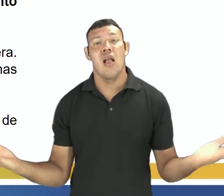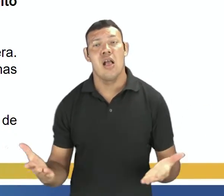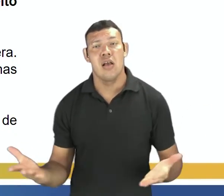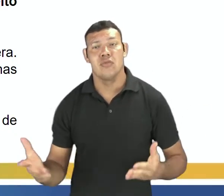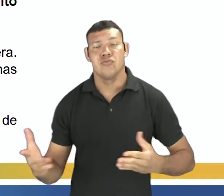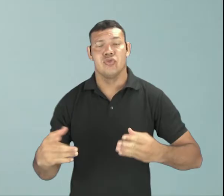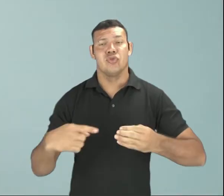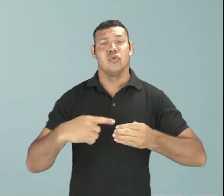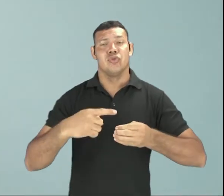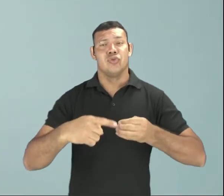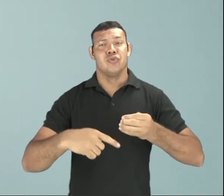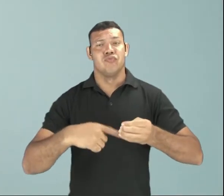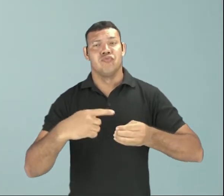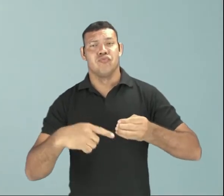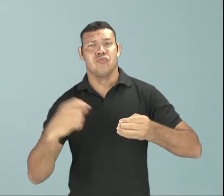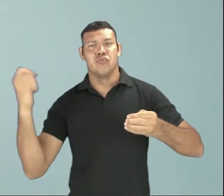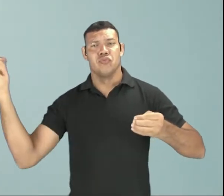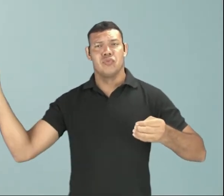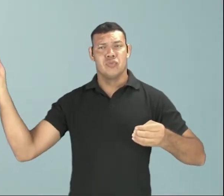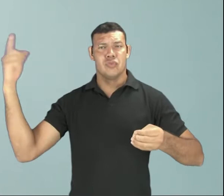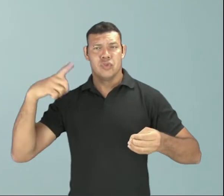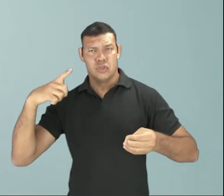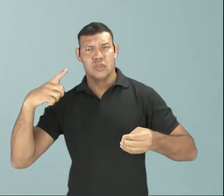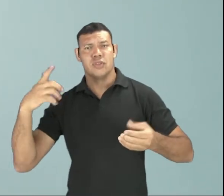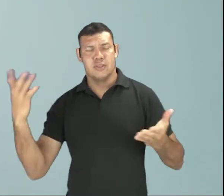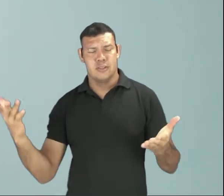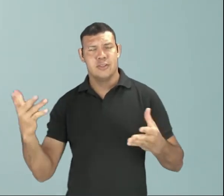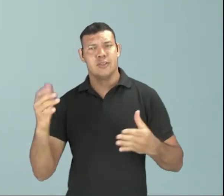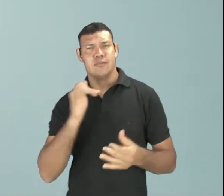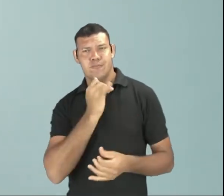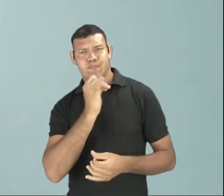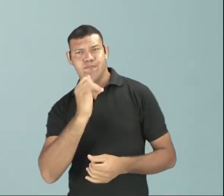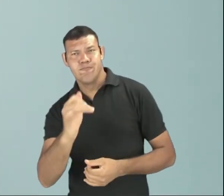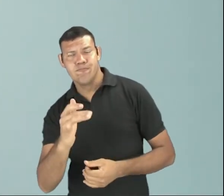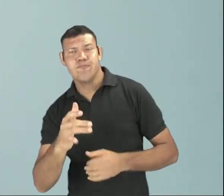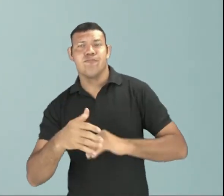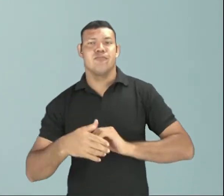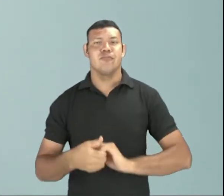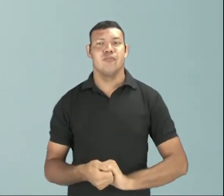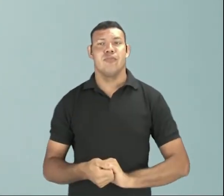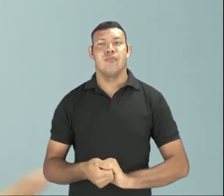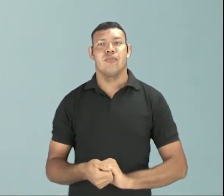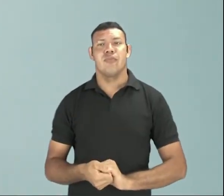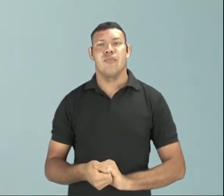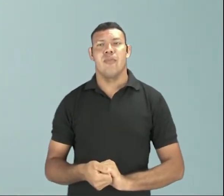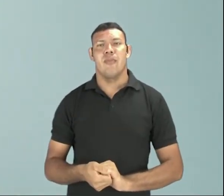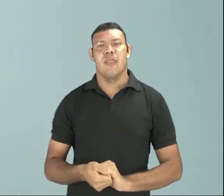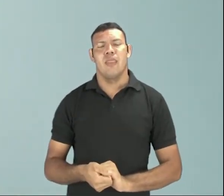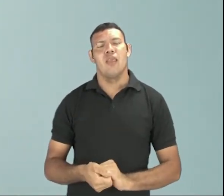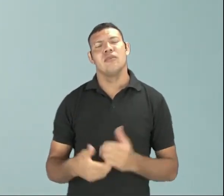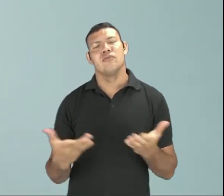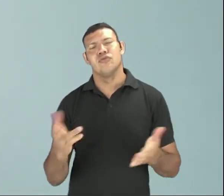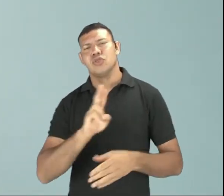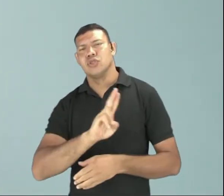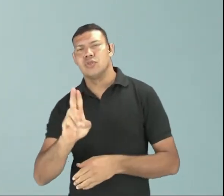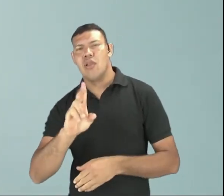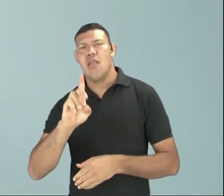radiação, dessa energia, né, que vem do Sol na forma de radiação ou radiação solar.